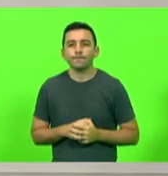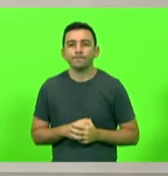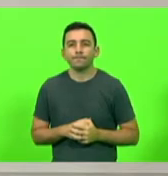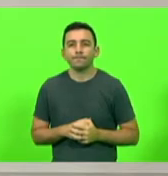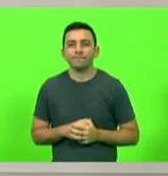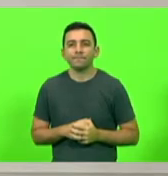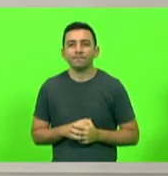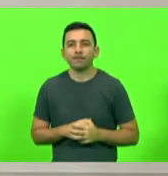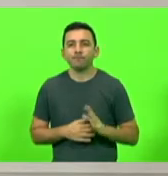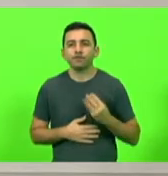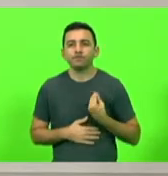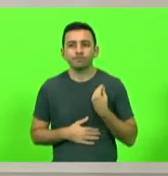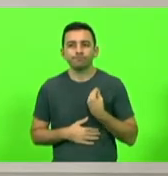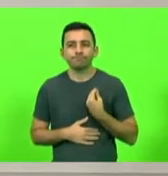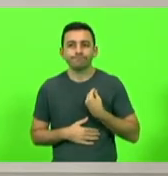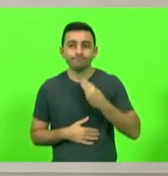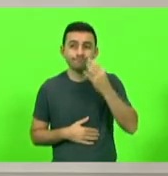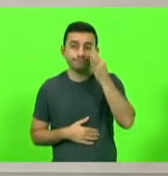Registro de presença, por gentileza.